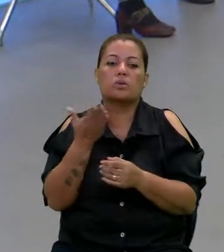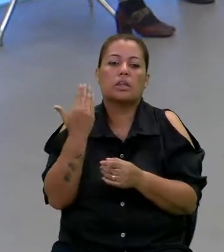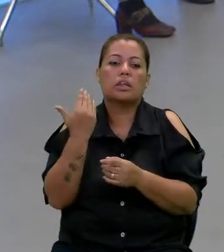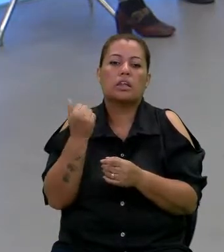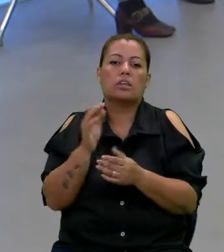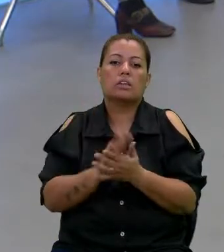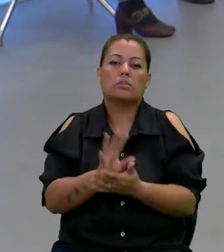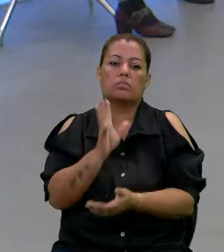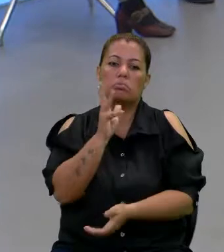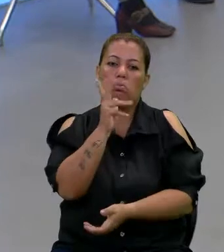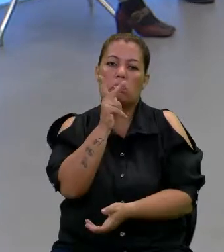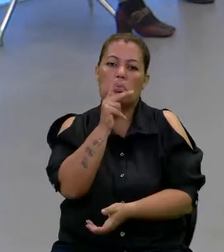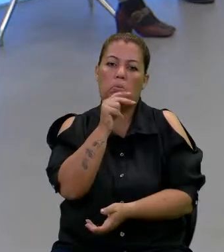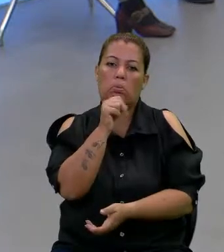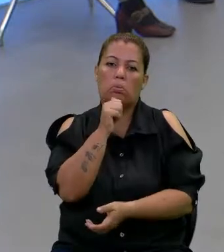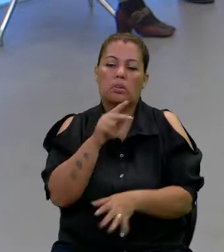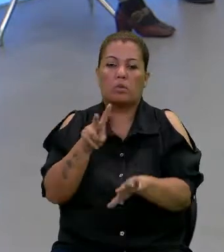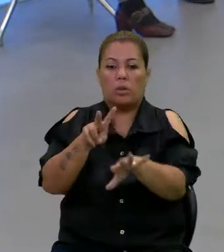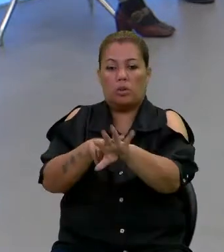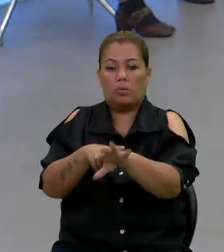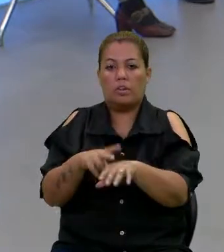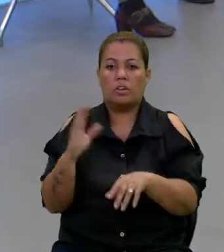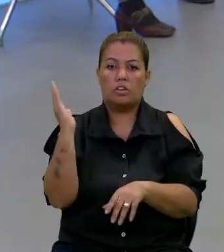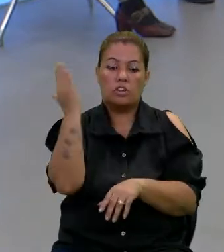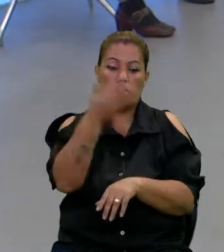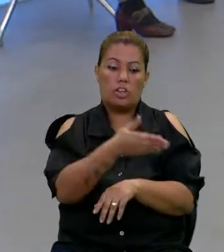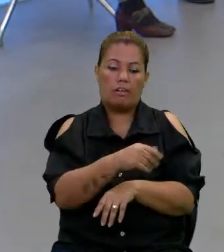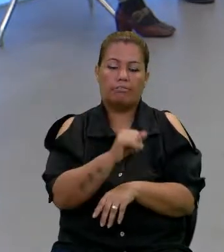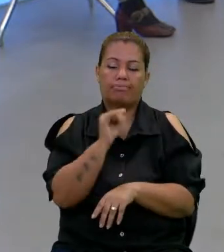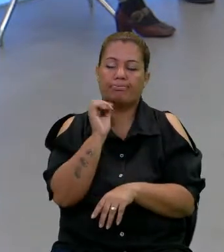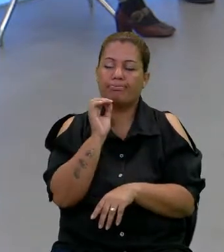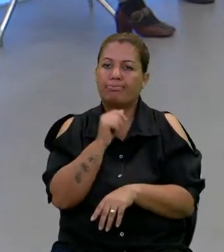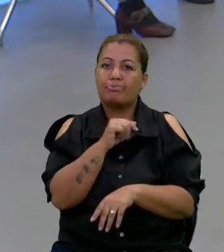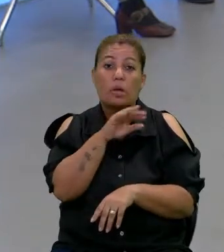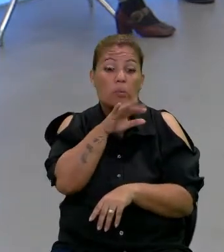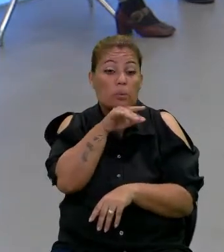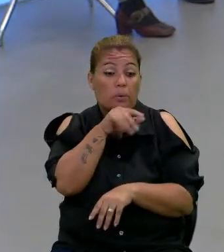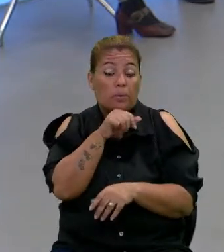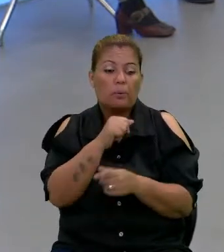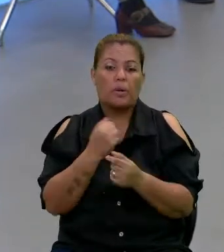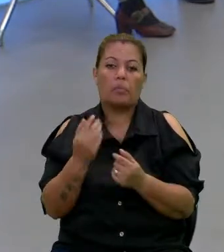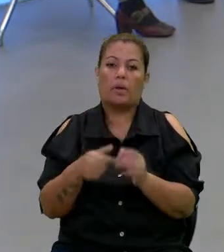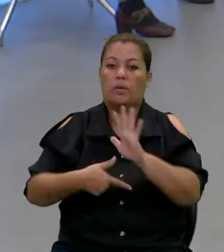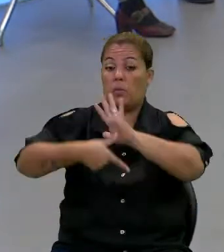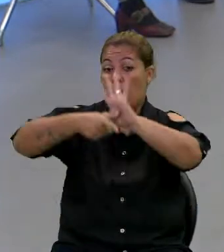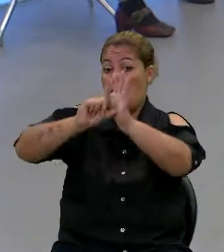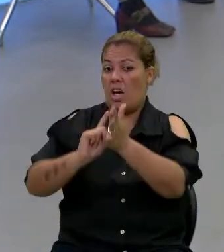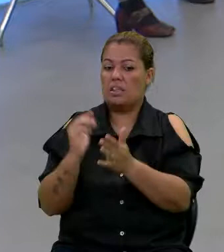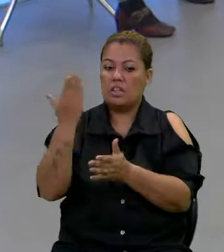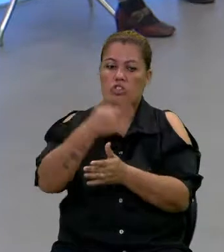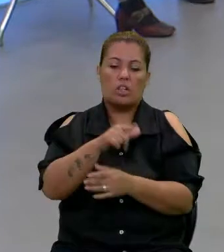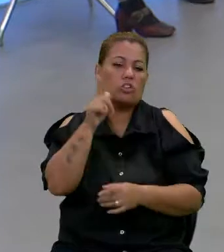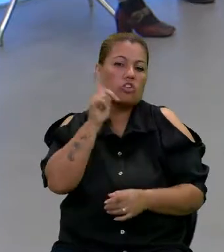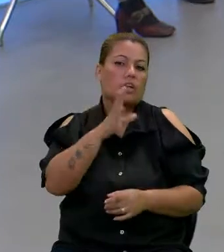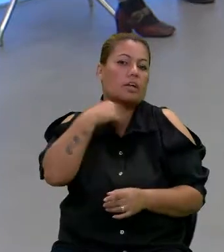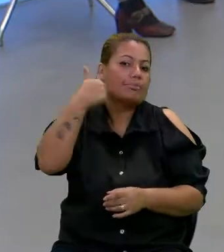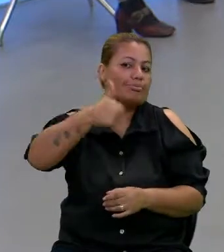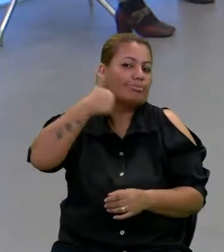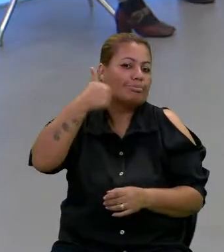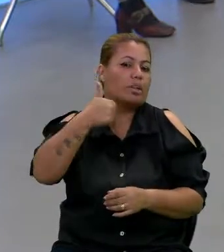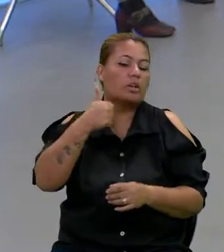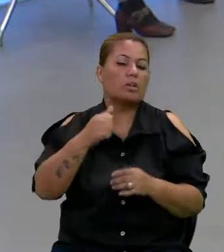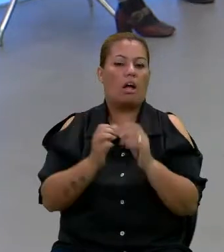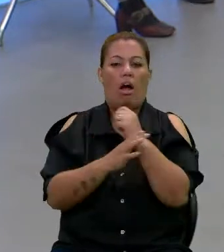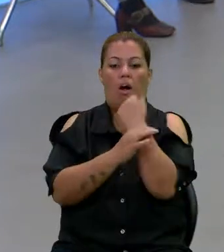sobre essa demora do paciente chegar, o que é muito ruim para ele, porque quando antes ele chega para a gente, a gente consegue melhorar essa sequela